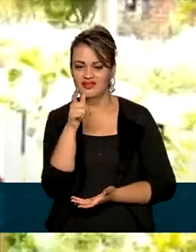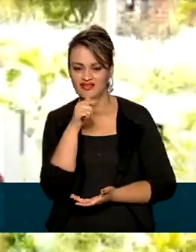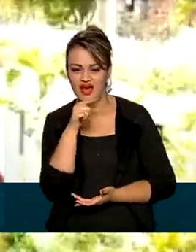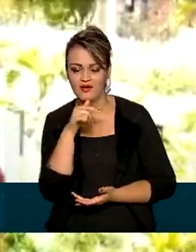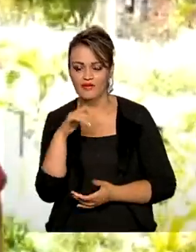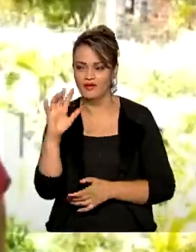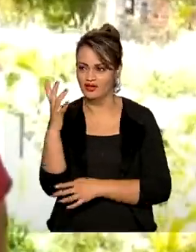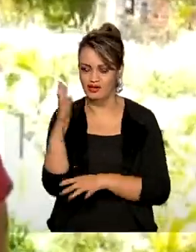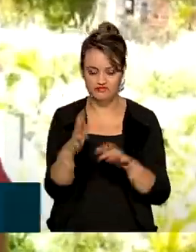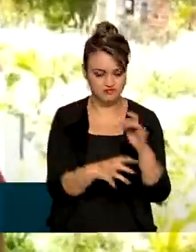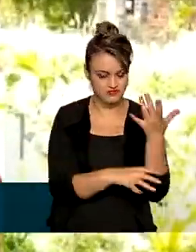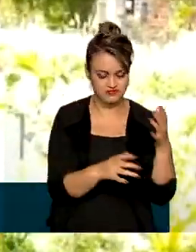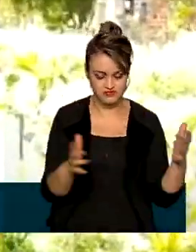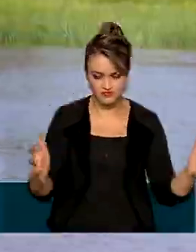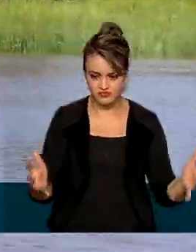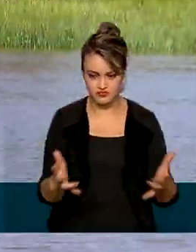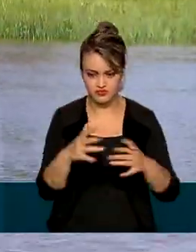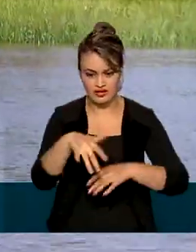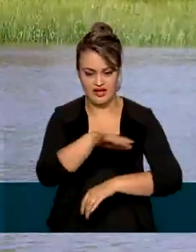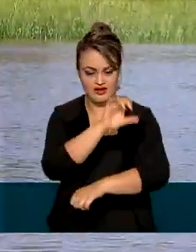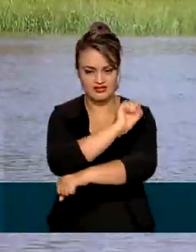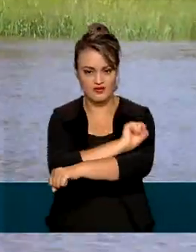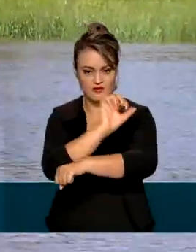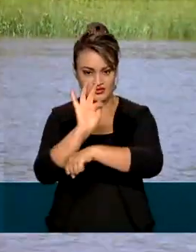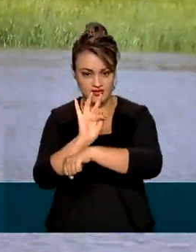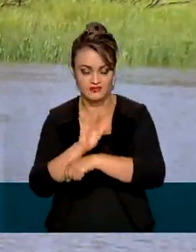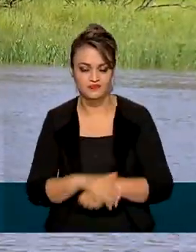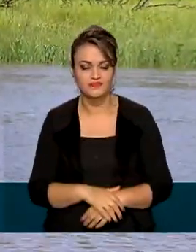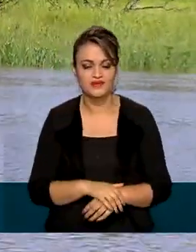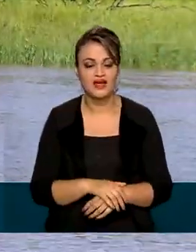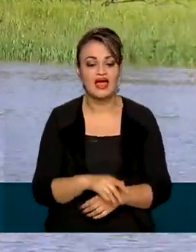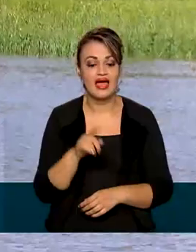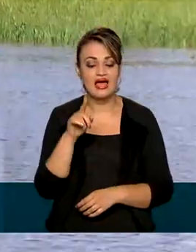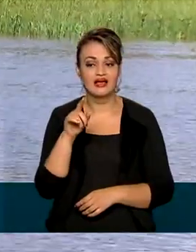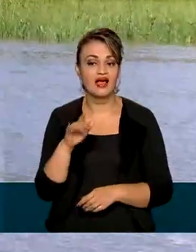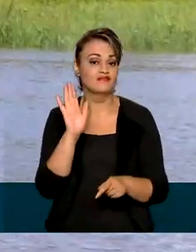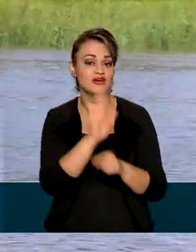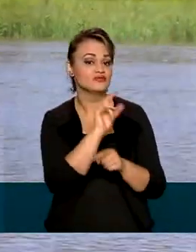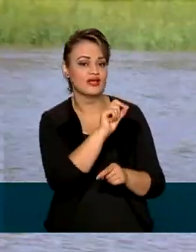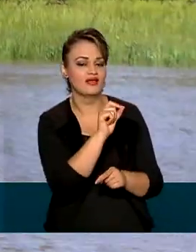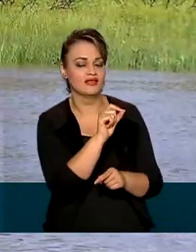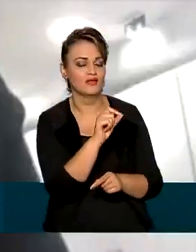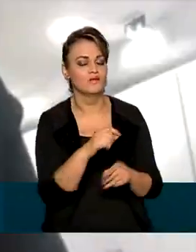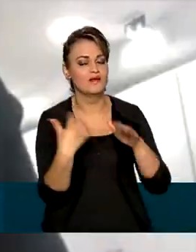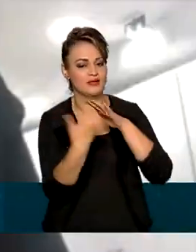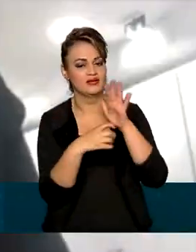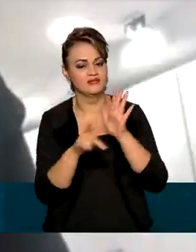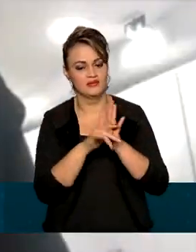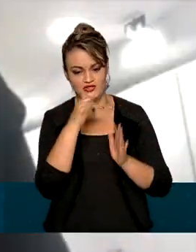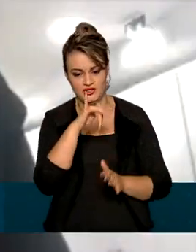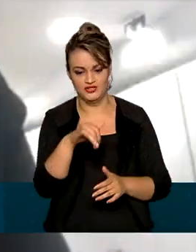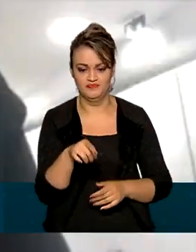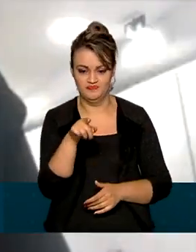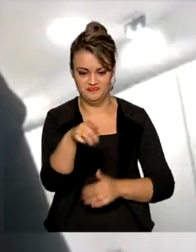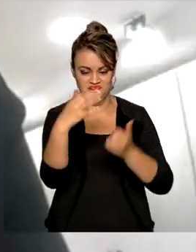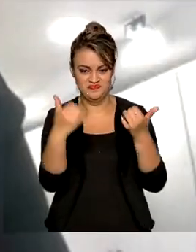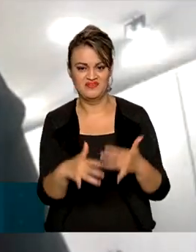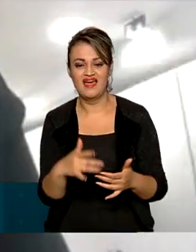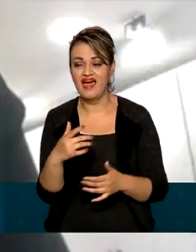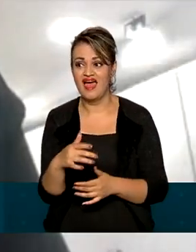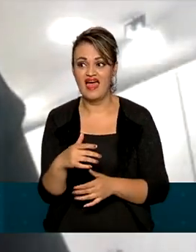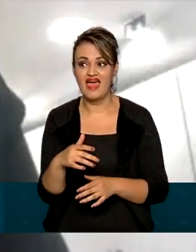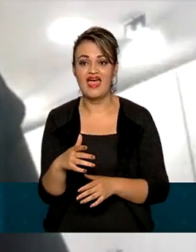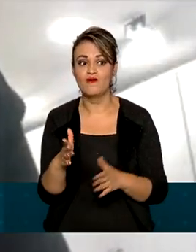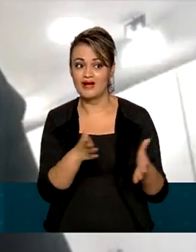vegetal dos mananciais do São Francisco. A ajuda virá de uma empresa de energia. Eu acredito que esse seja um dos